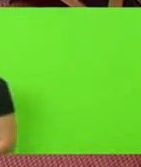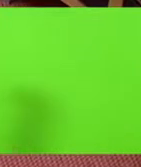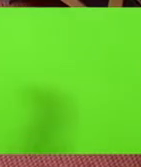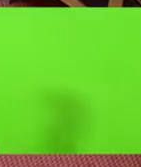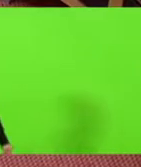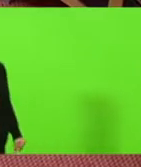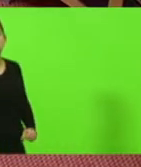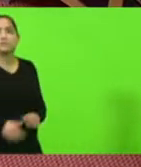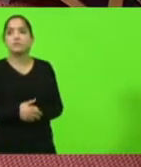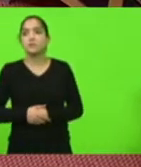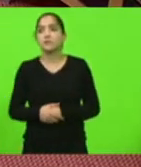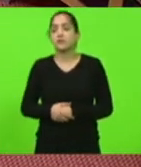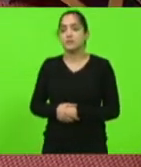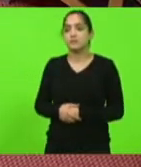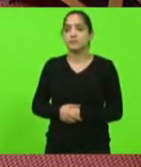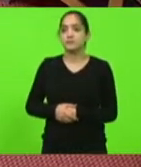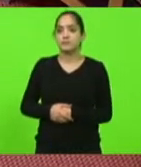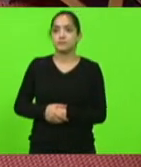mais nos próximos meses.